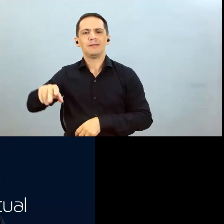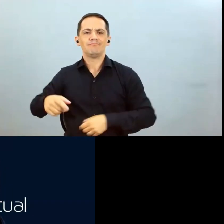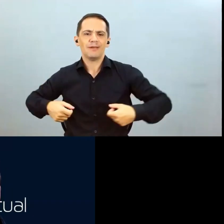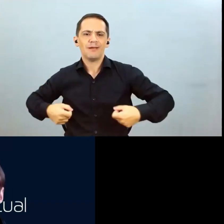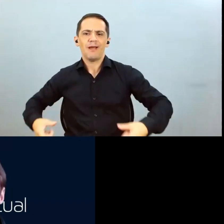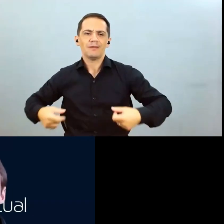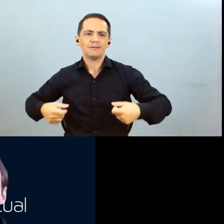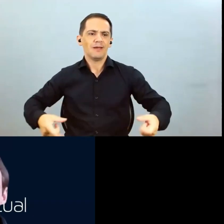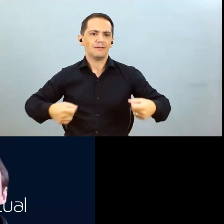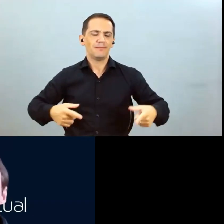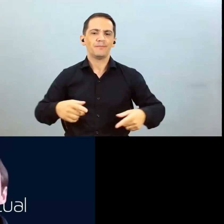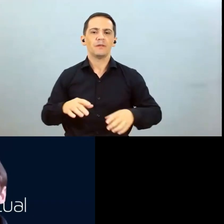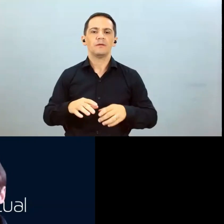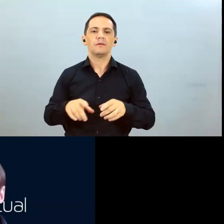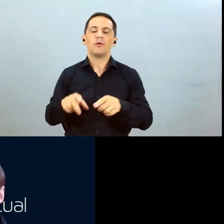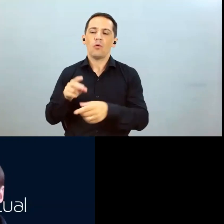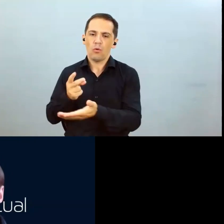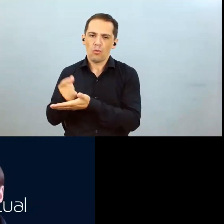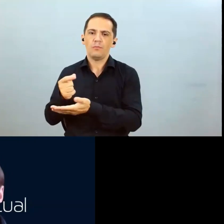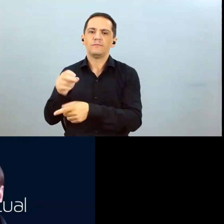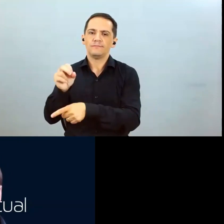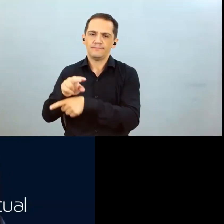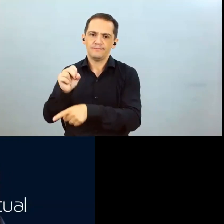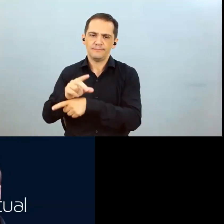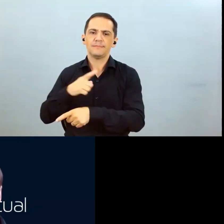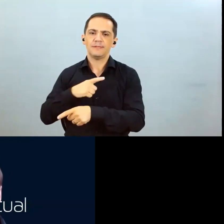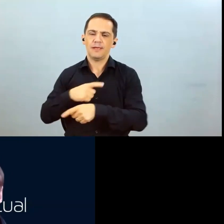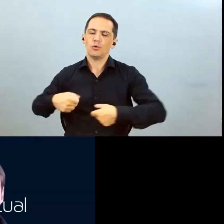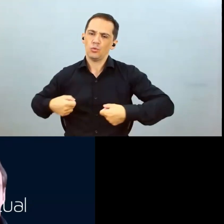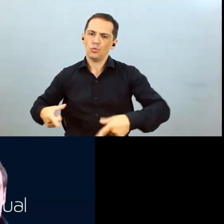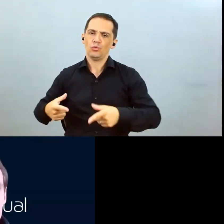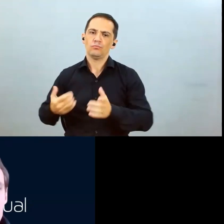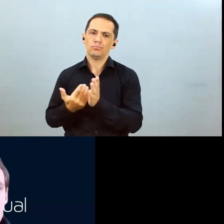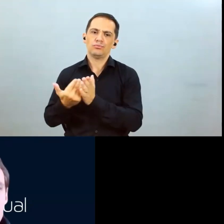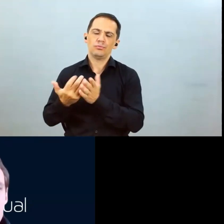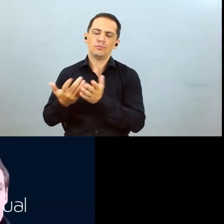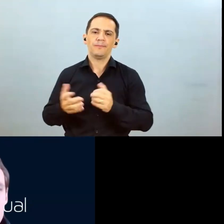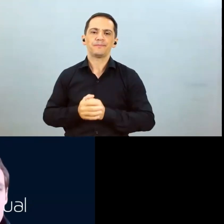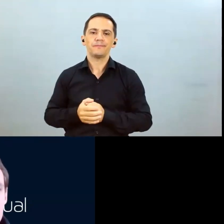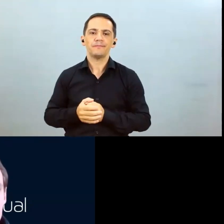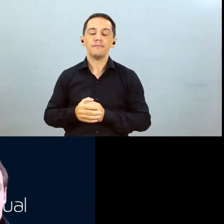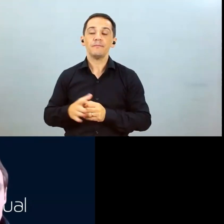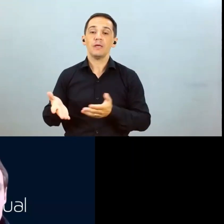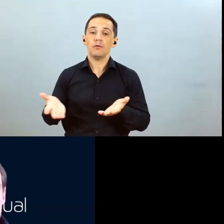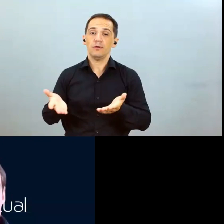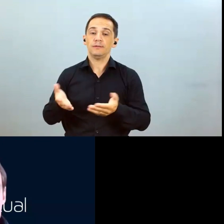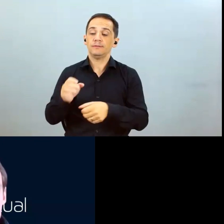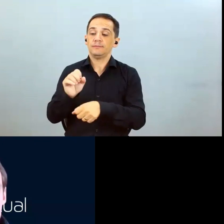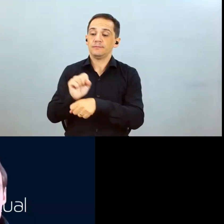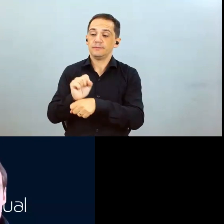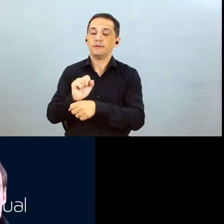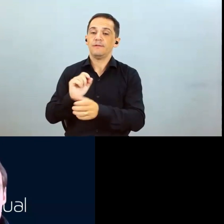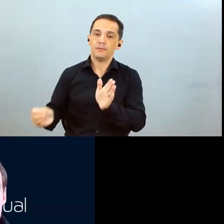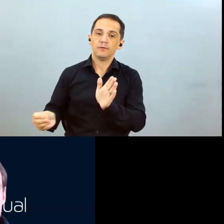outras contas que estão tendo redução de custo e com isso a gente tem uma expectativa de nós conseguirmos manter custos em reais ao longo